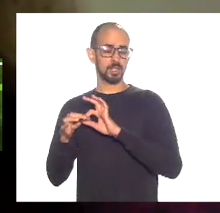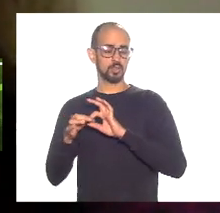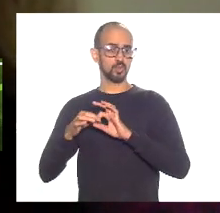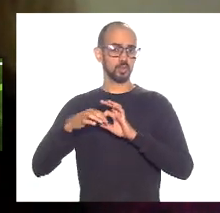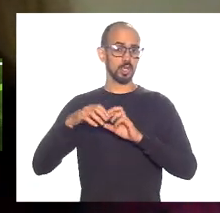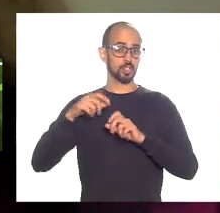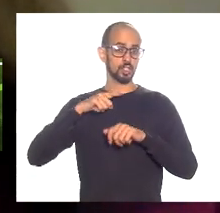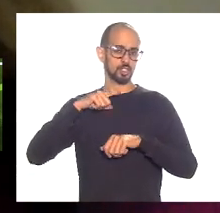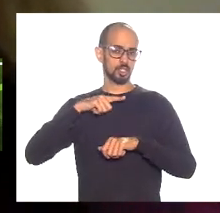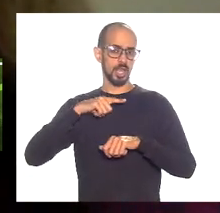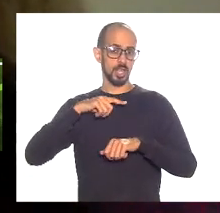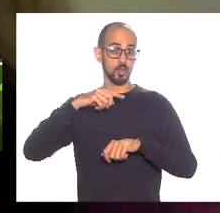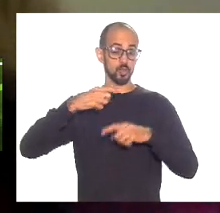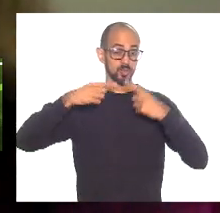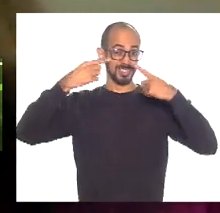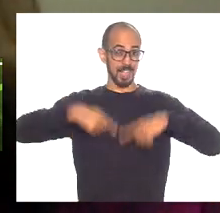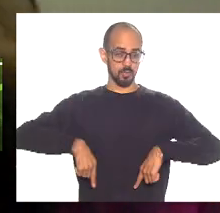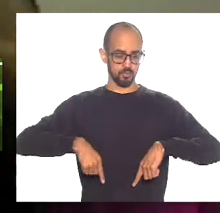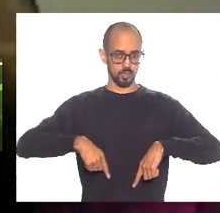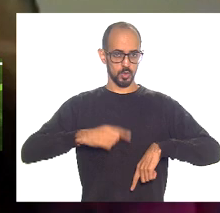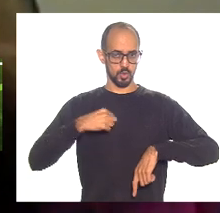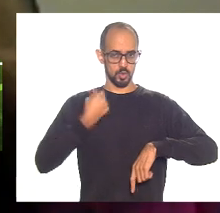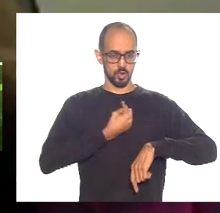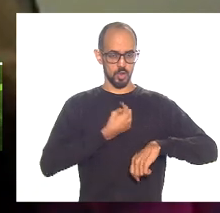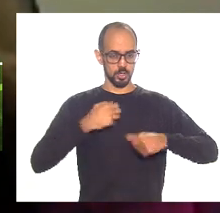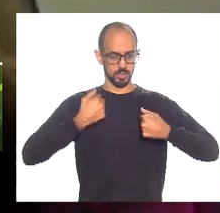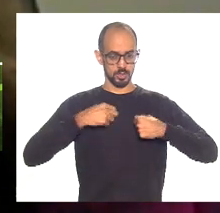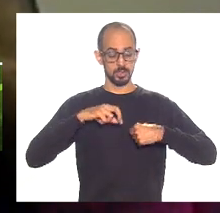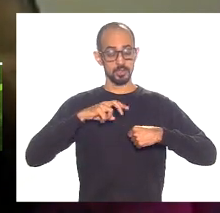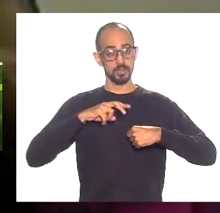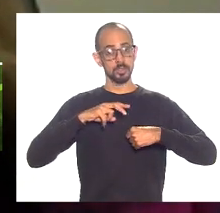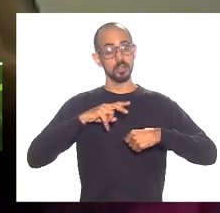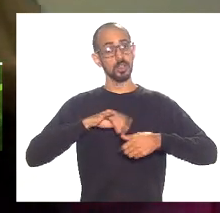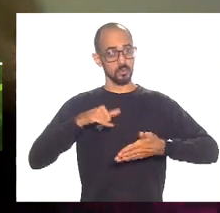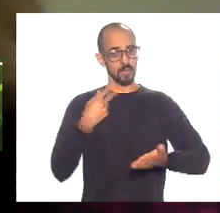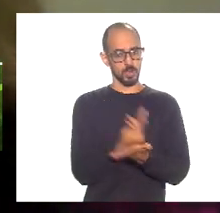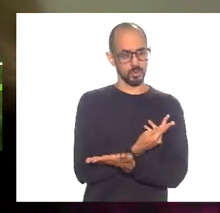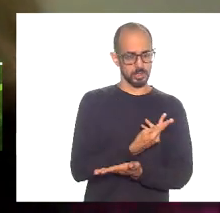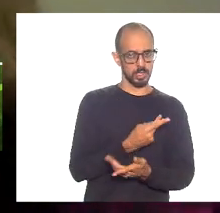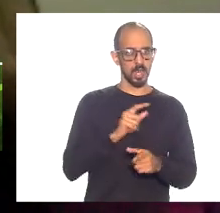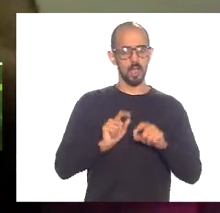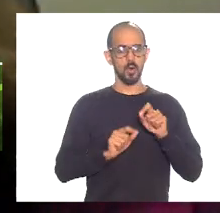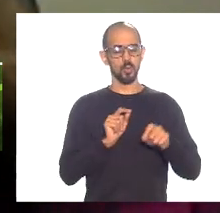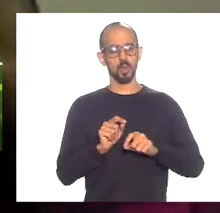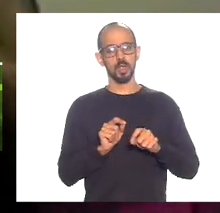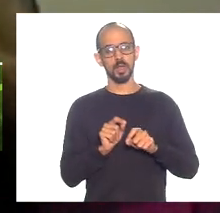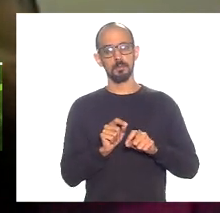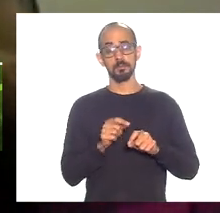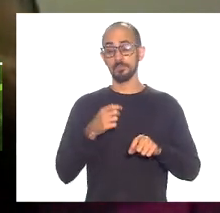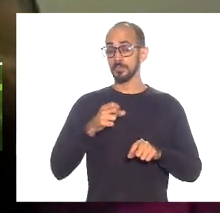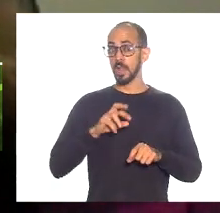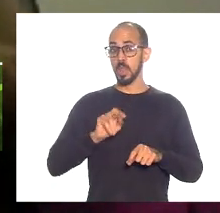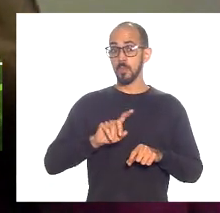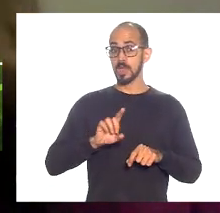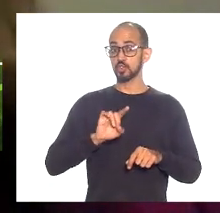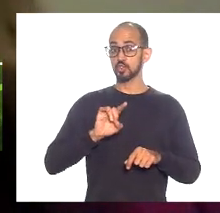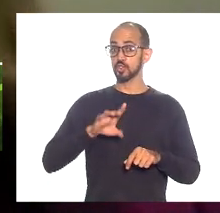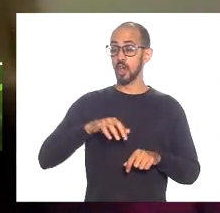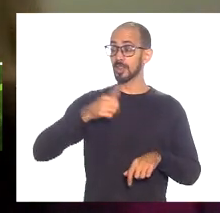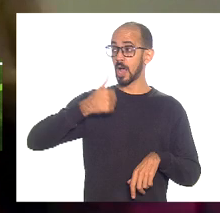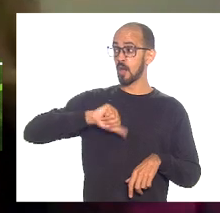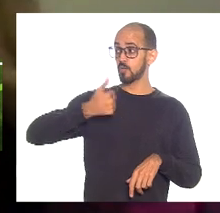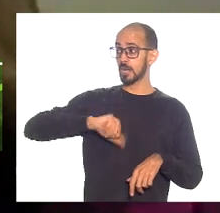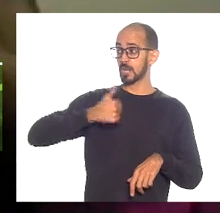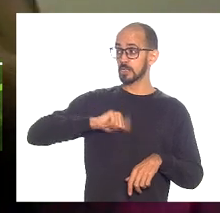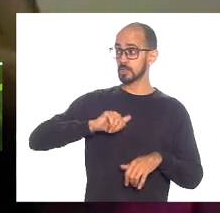CPI vá se deparar, é não só ter a análise dos dados reais